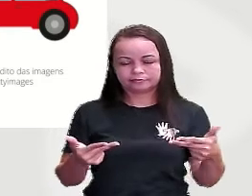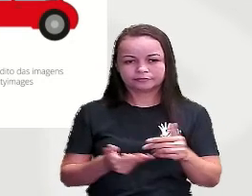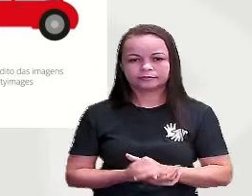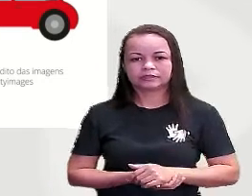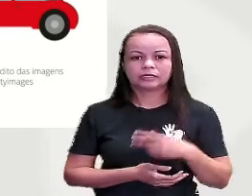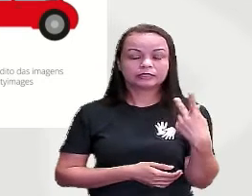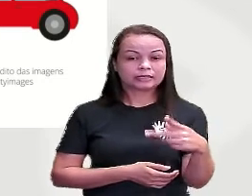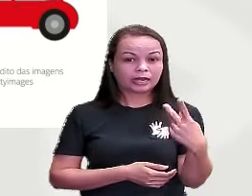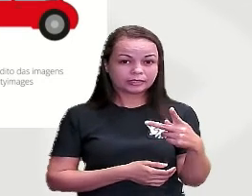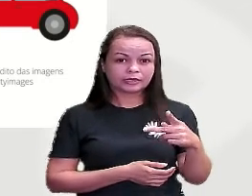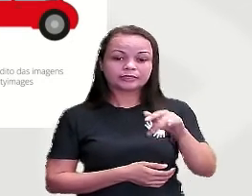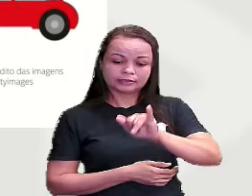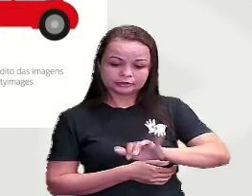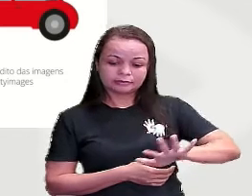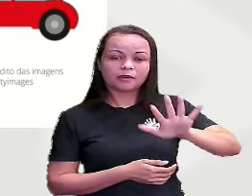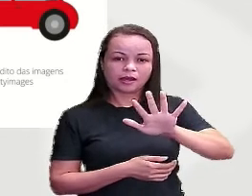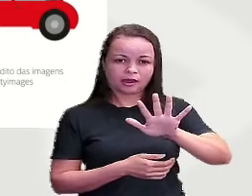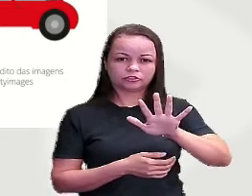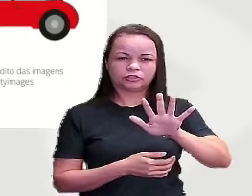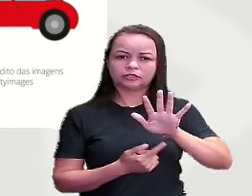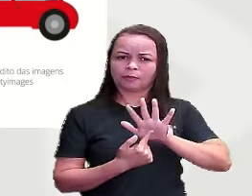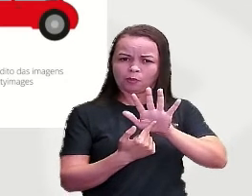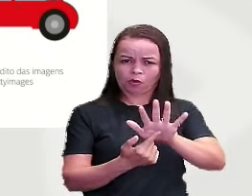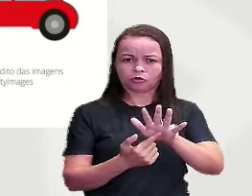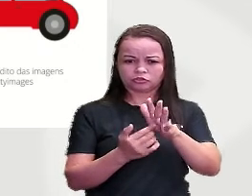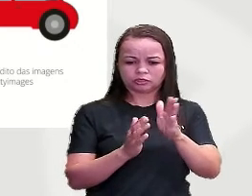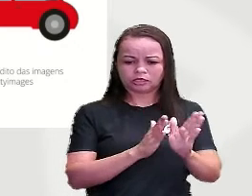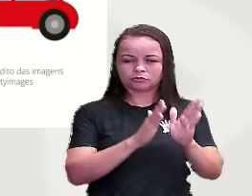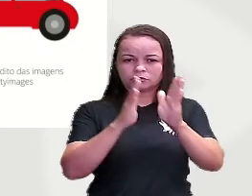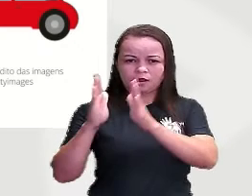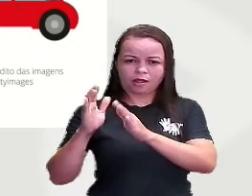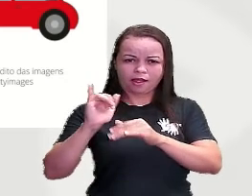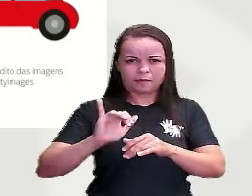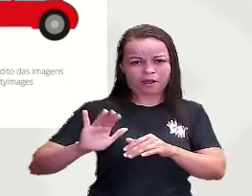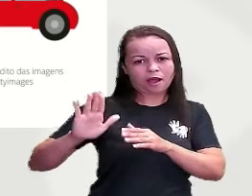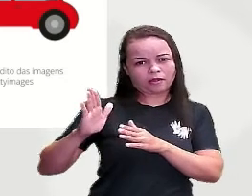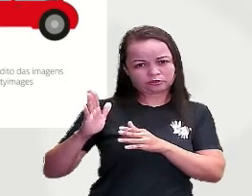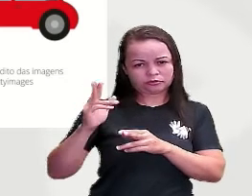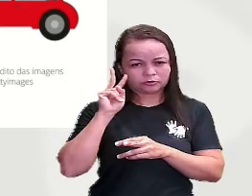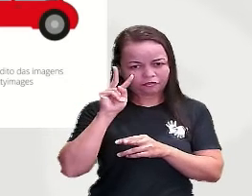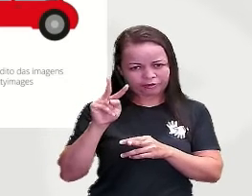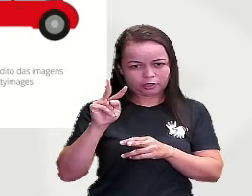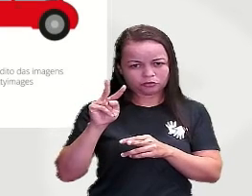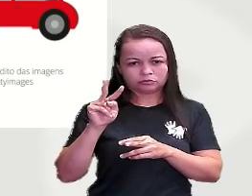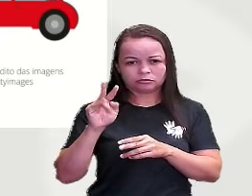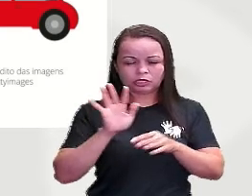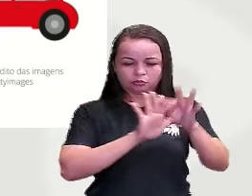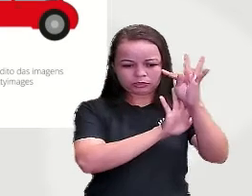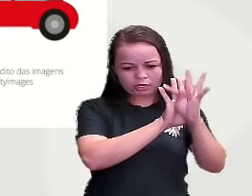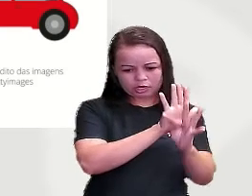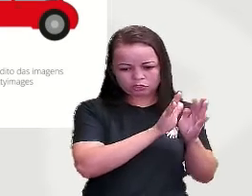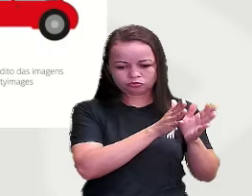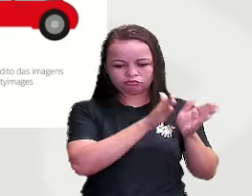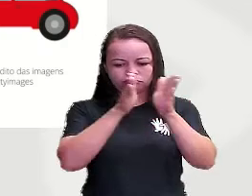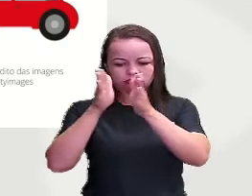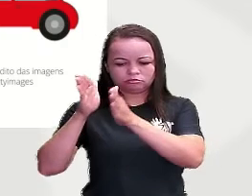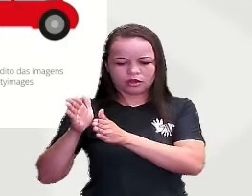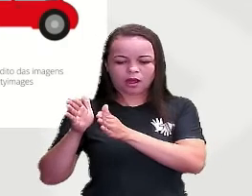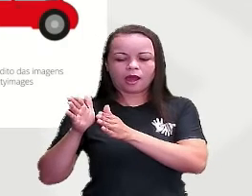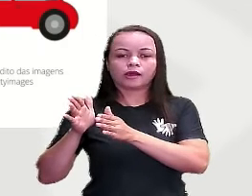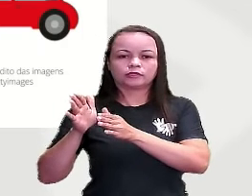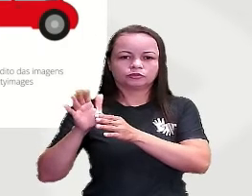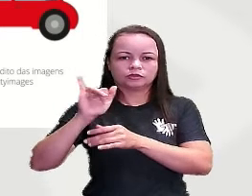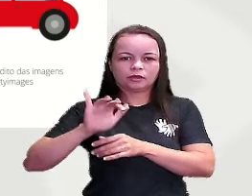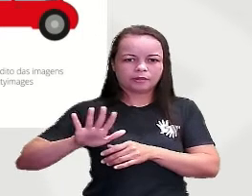imagens que estão aí ao lado Ao lado do textinho Tá vendo? Essas imagens Certo? O que essas